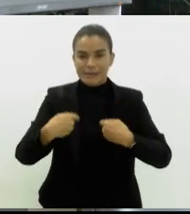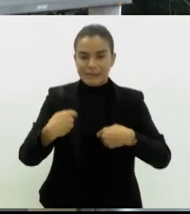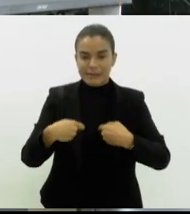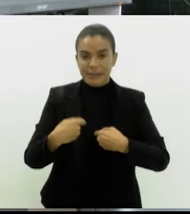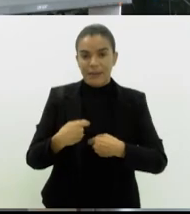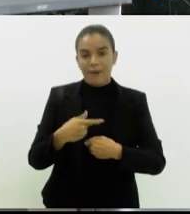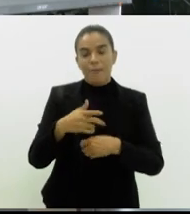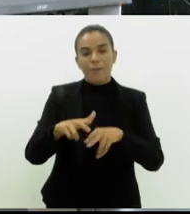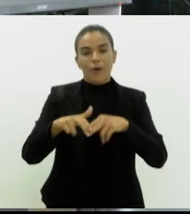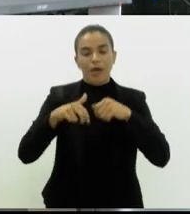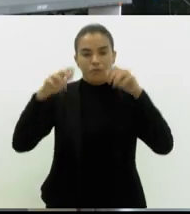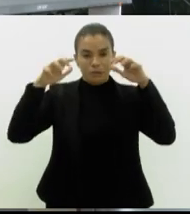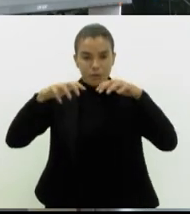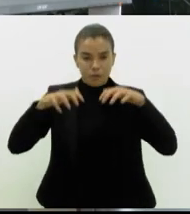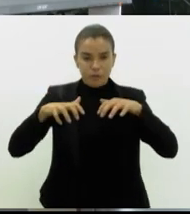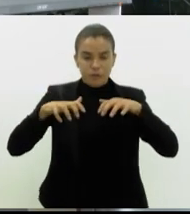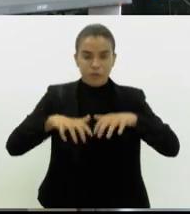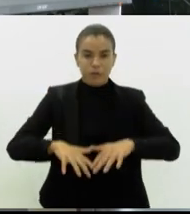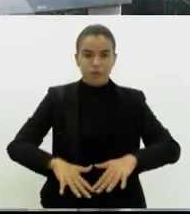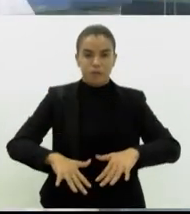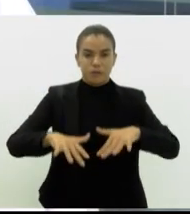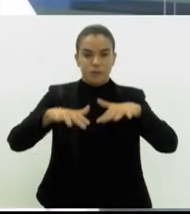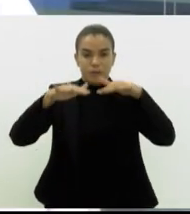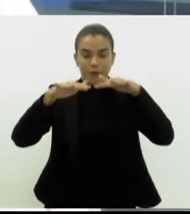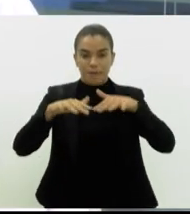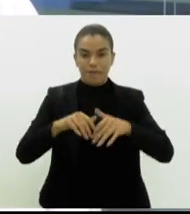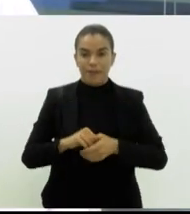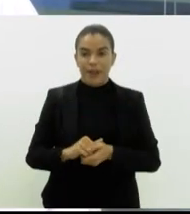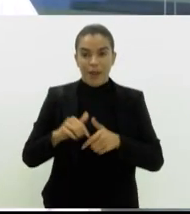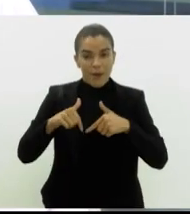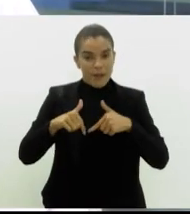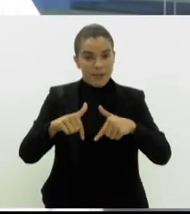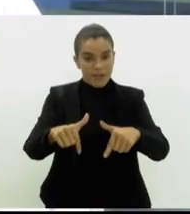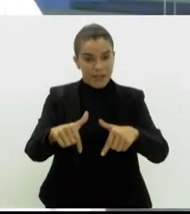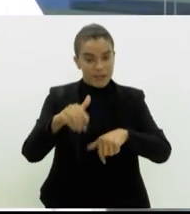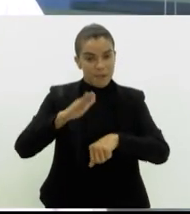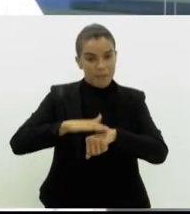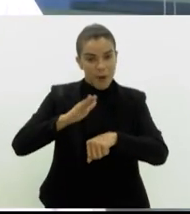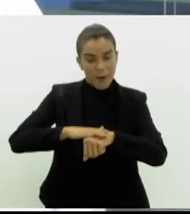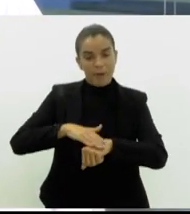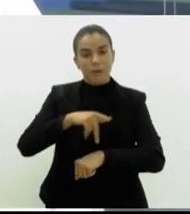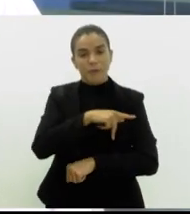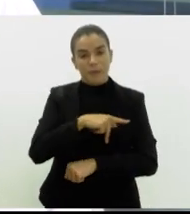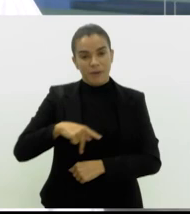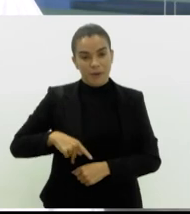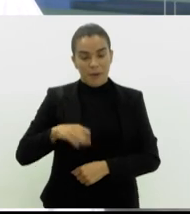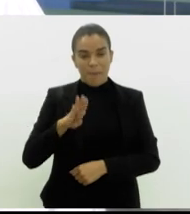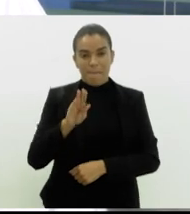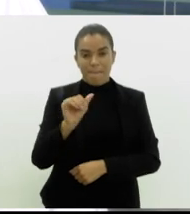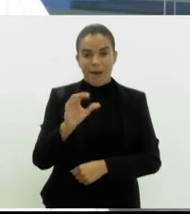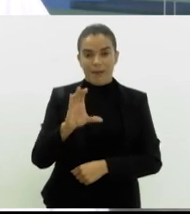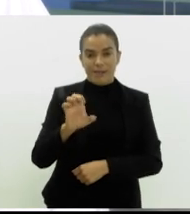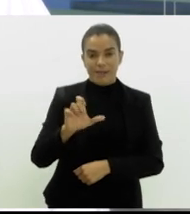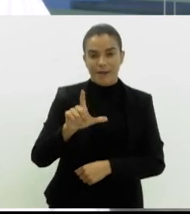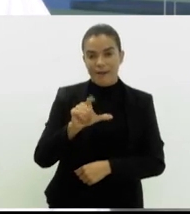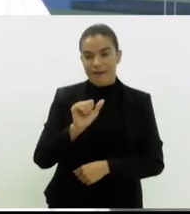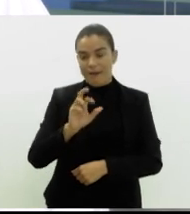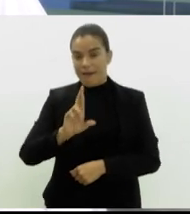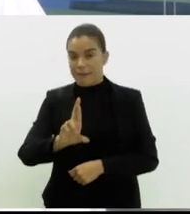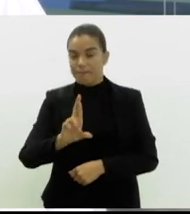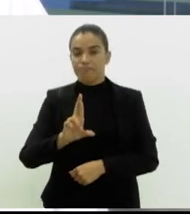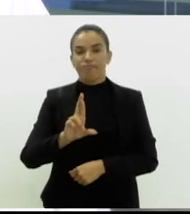pelas fortes chuvas no último final de semana. Iniciativa própria do presidente, Rodrigo Bacelar, acompanhando o governador que